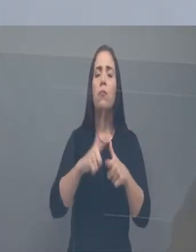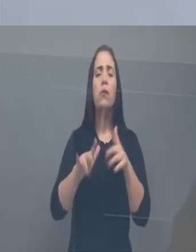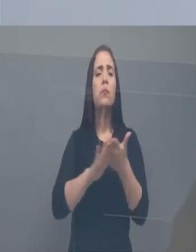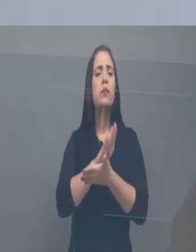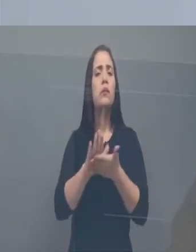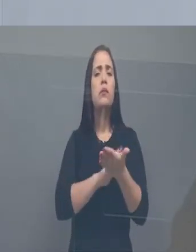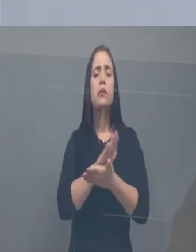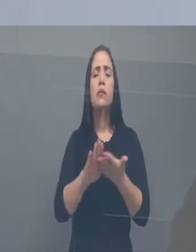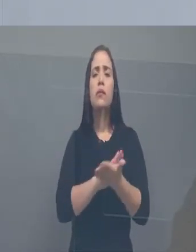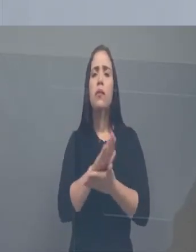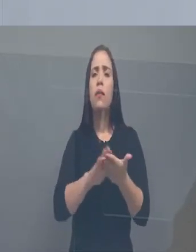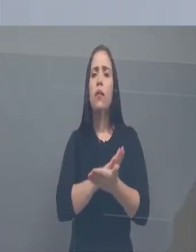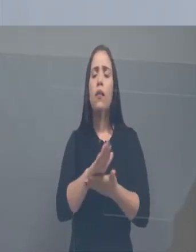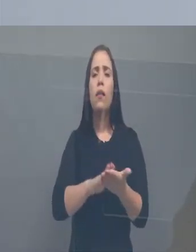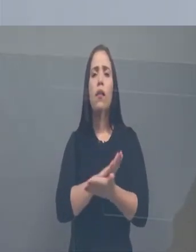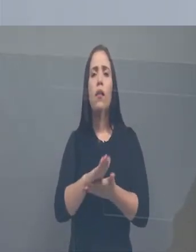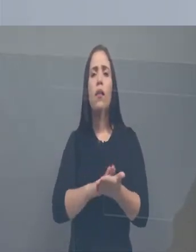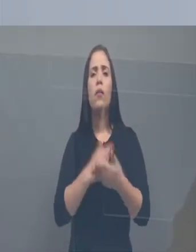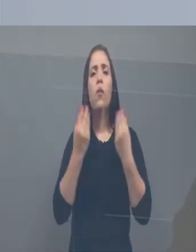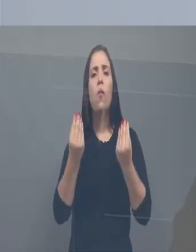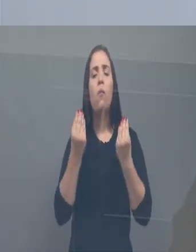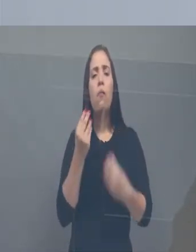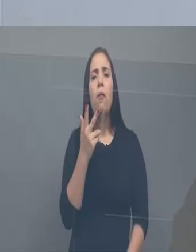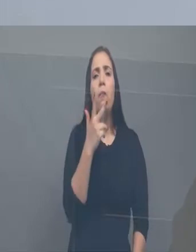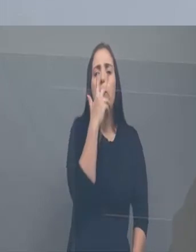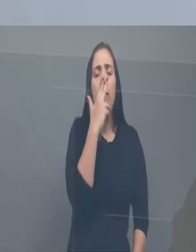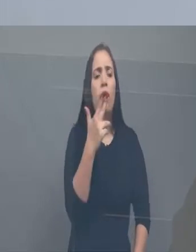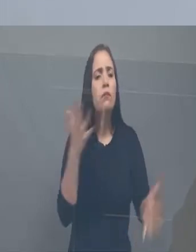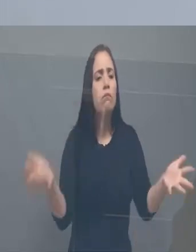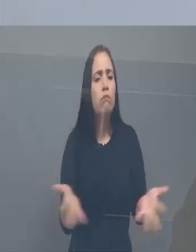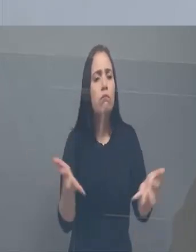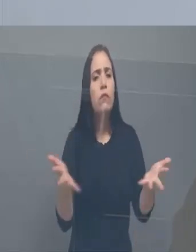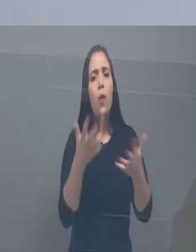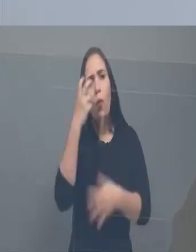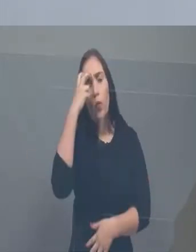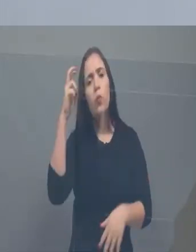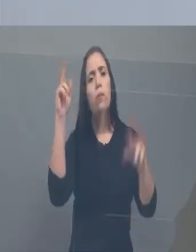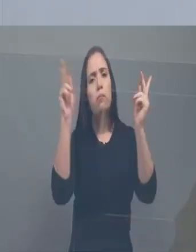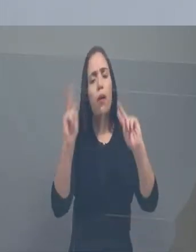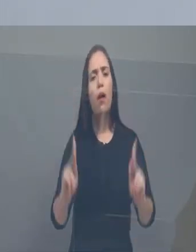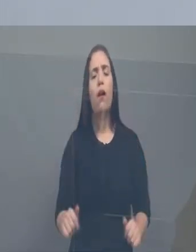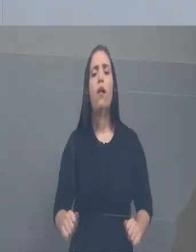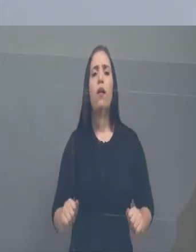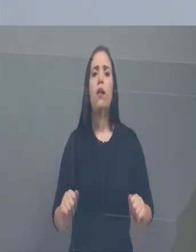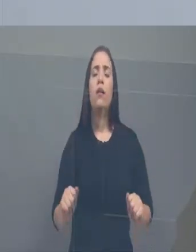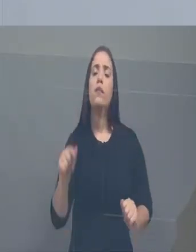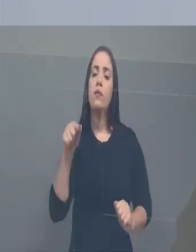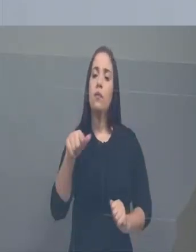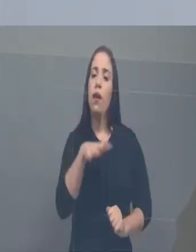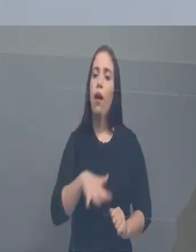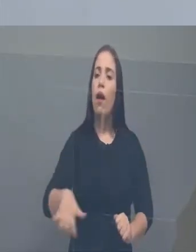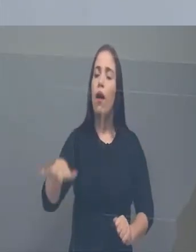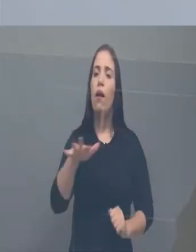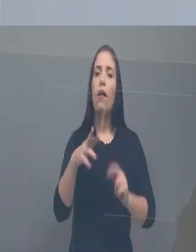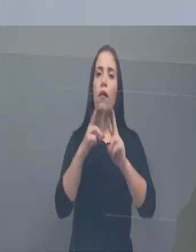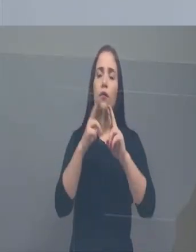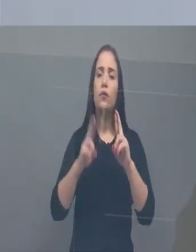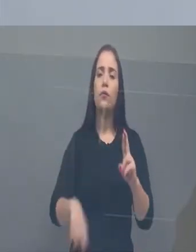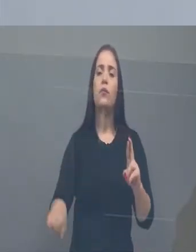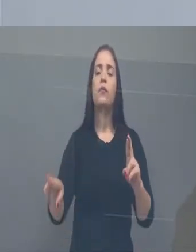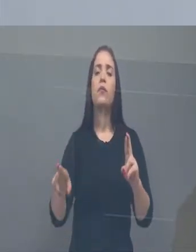impressionante aqui, é, deputado? A vê que a cultura de paz é uma coisa que precisa ser pensada. Não dá questão religiosa, todo mundo tem sua religião